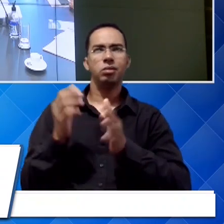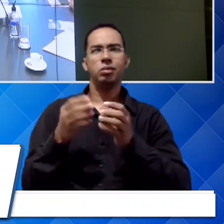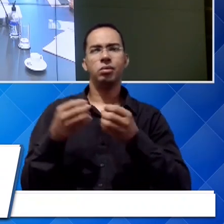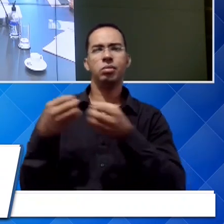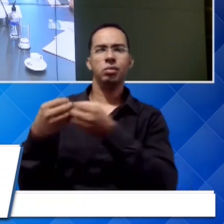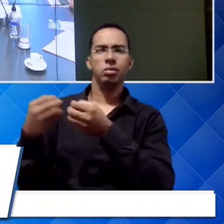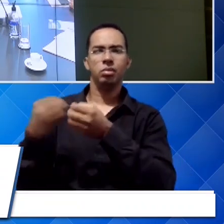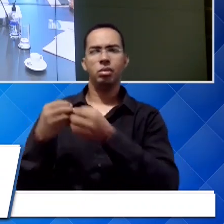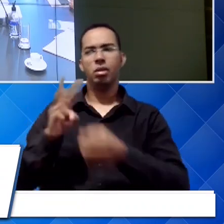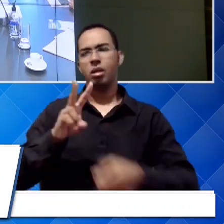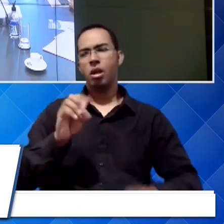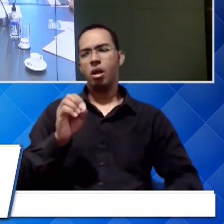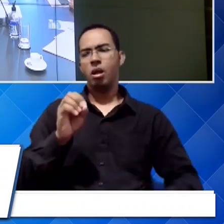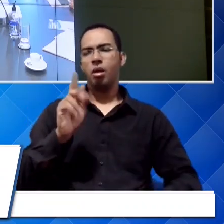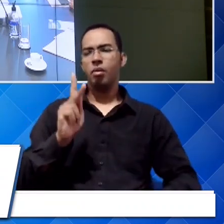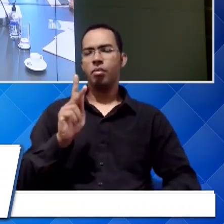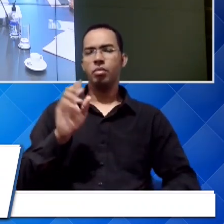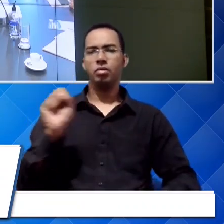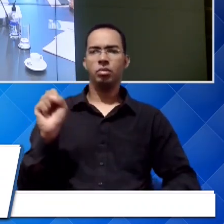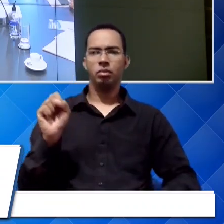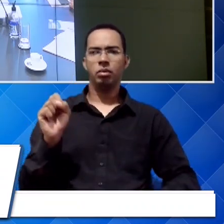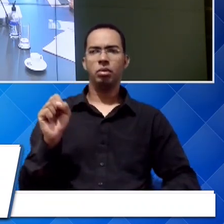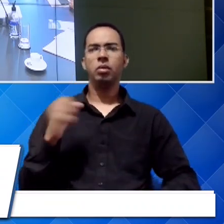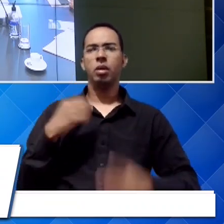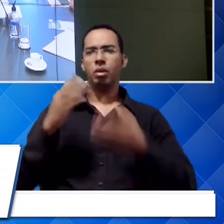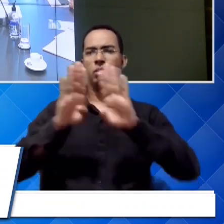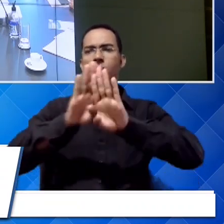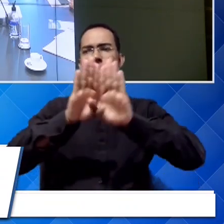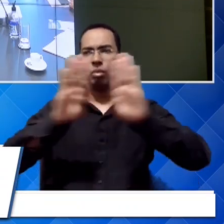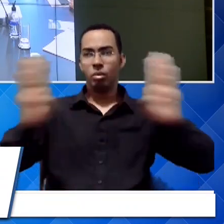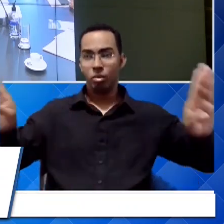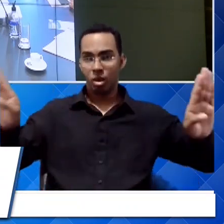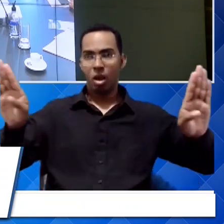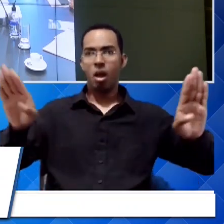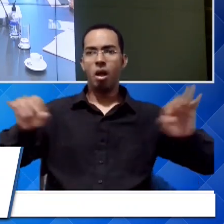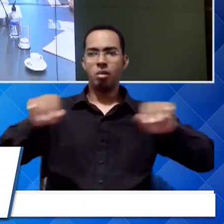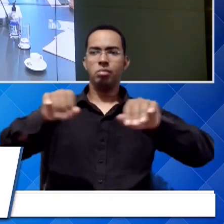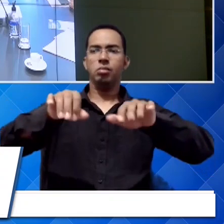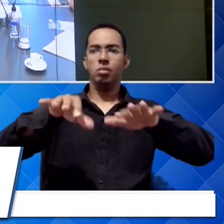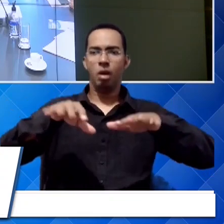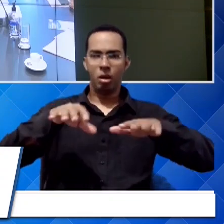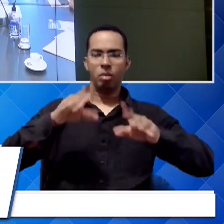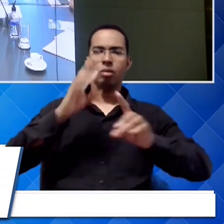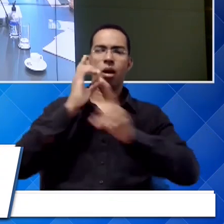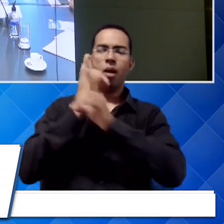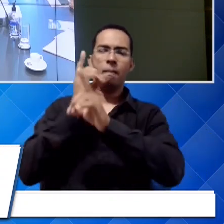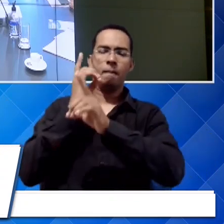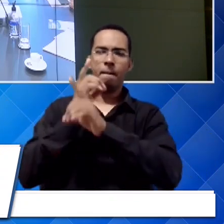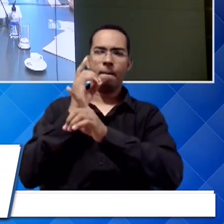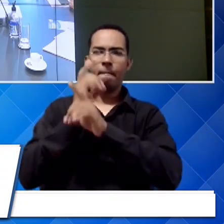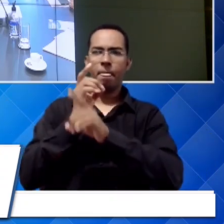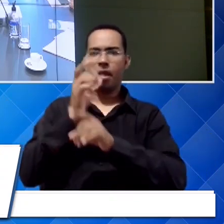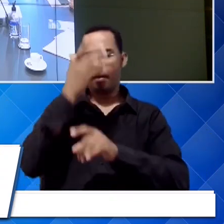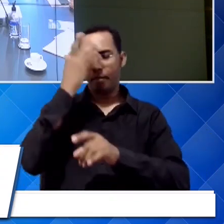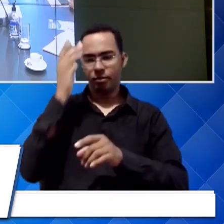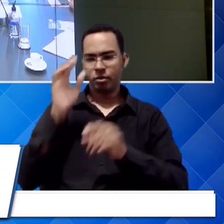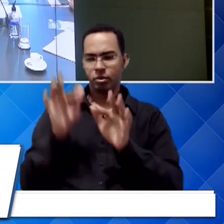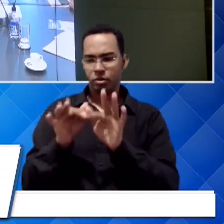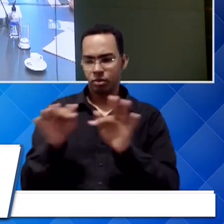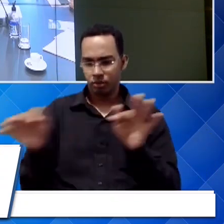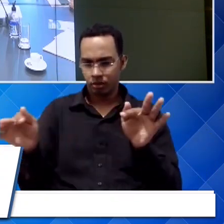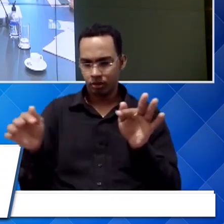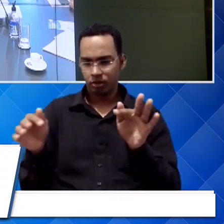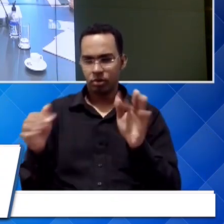Vox, lá na estação. Era uma porta aberta ao público para fazer o atendimento do trabalhador mais humilde